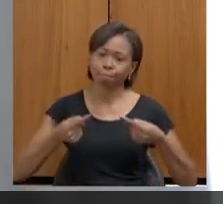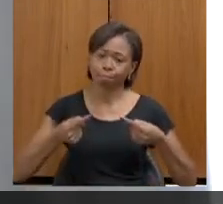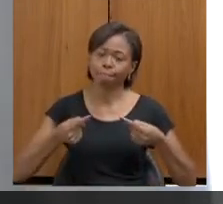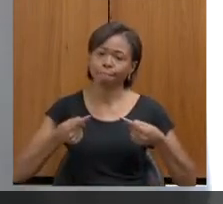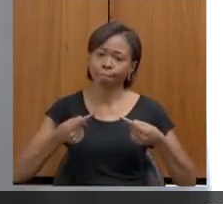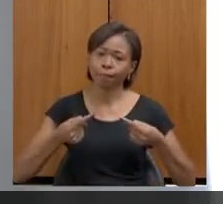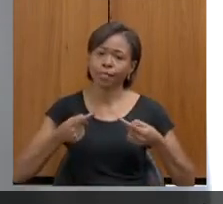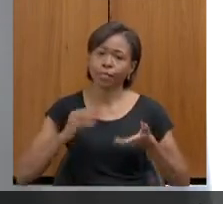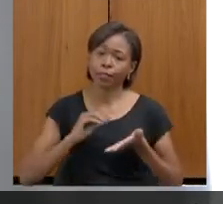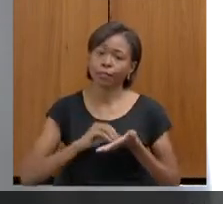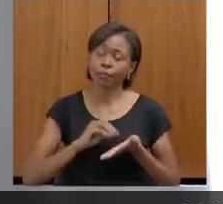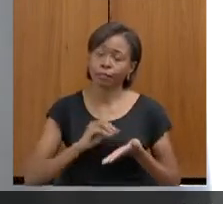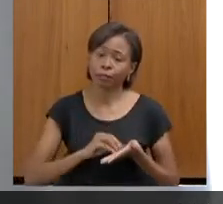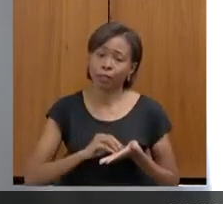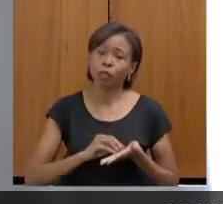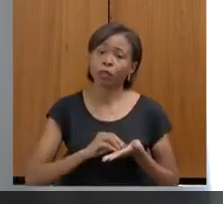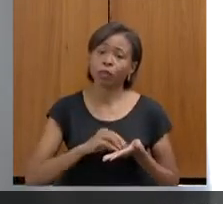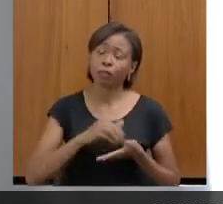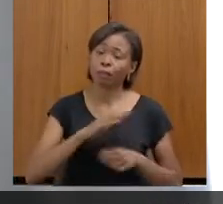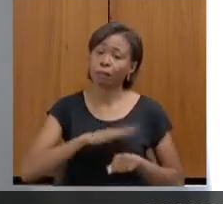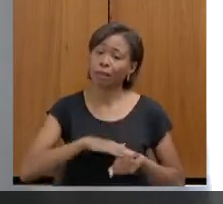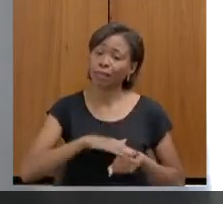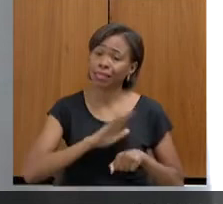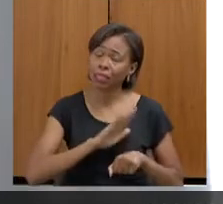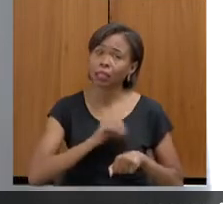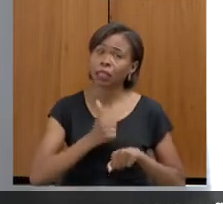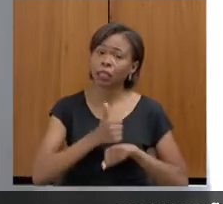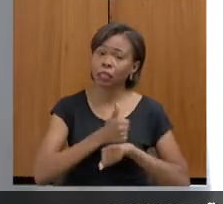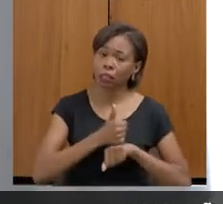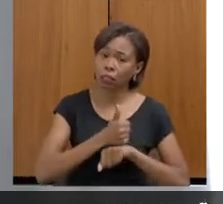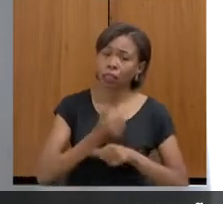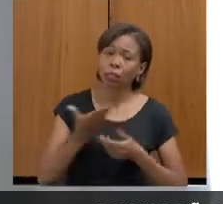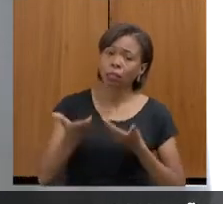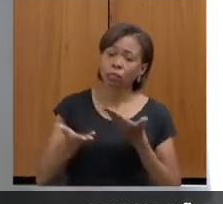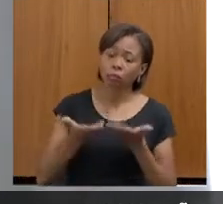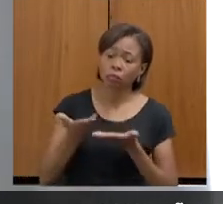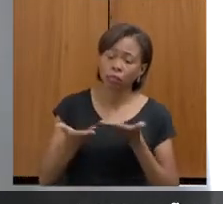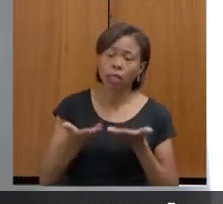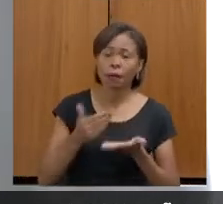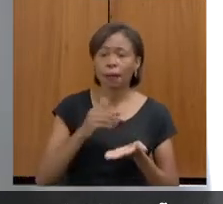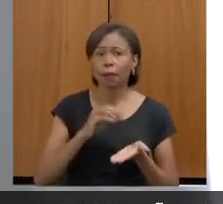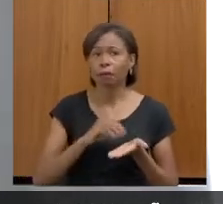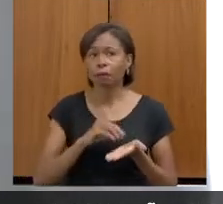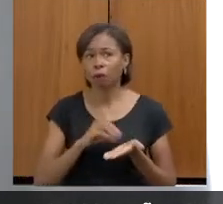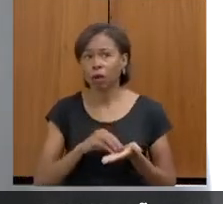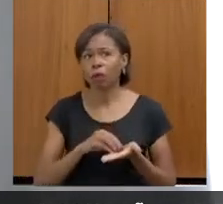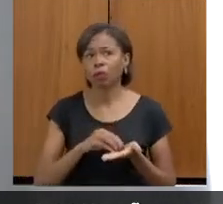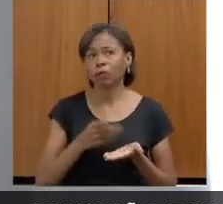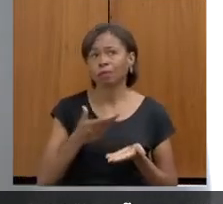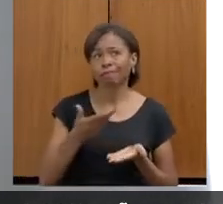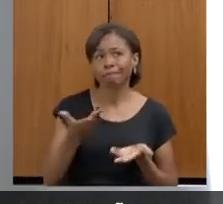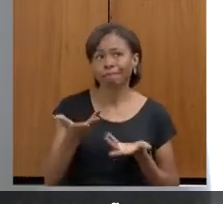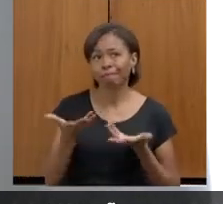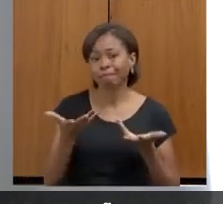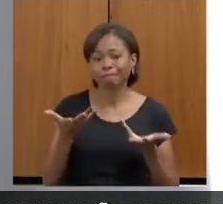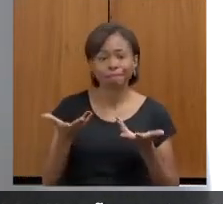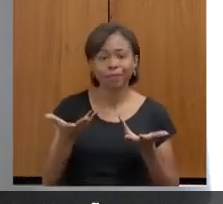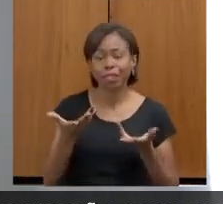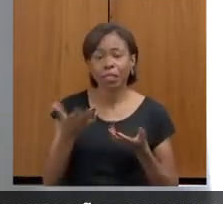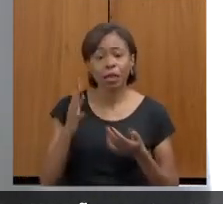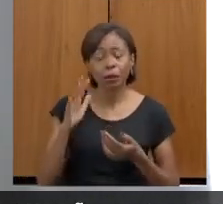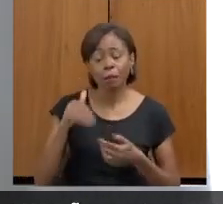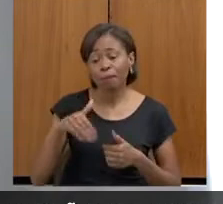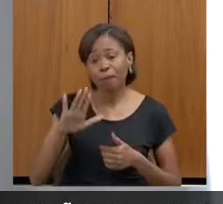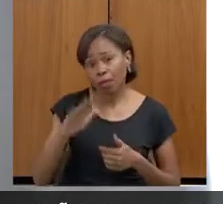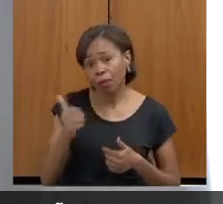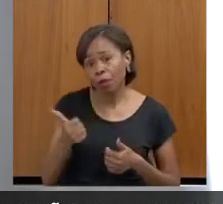ter uma demanda muito maior, talvez, que a gente pode atender naquele momento, mas a gente está tentando deixar